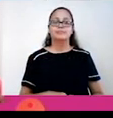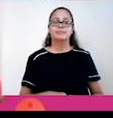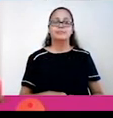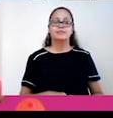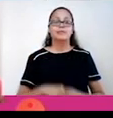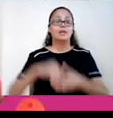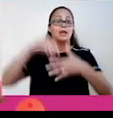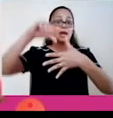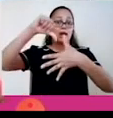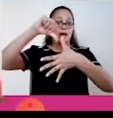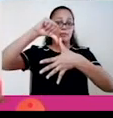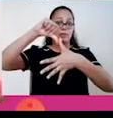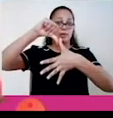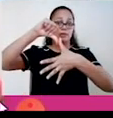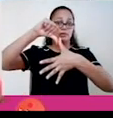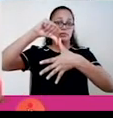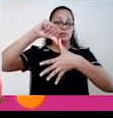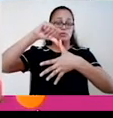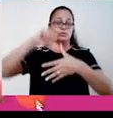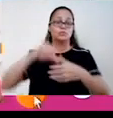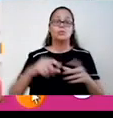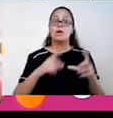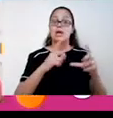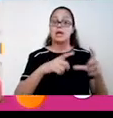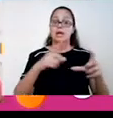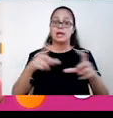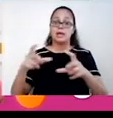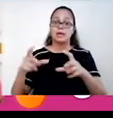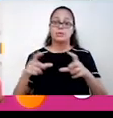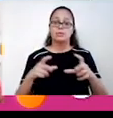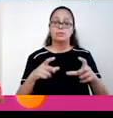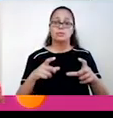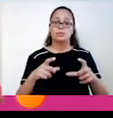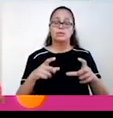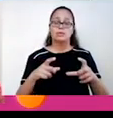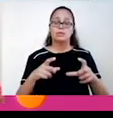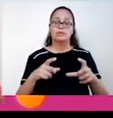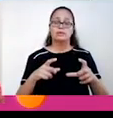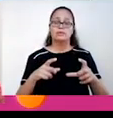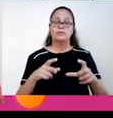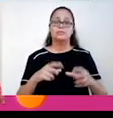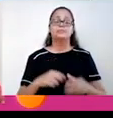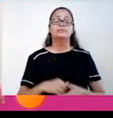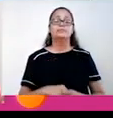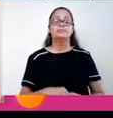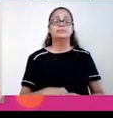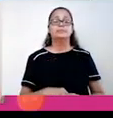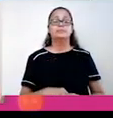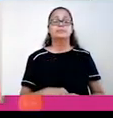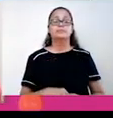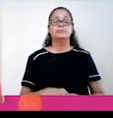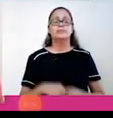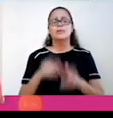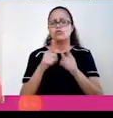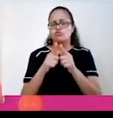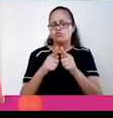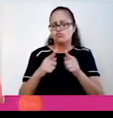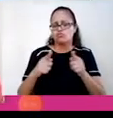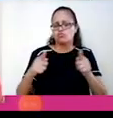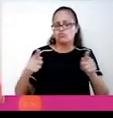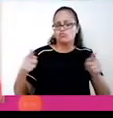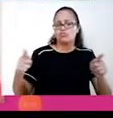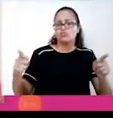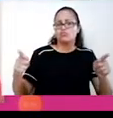Continuando, então, a América do Sul é uma região de grande